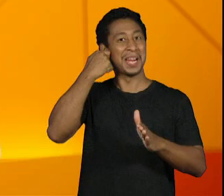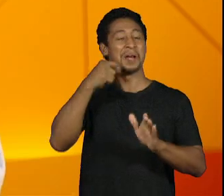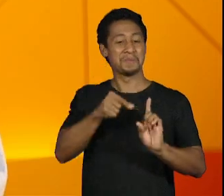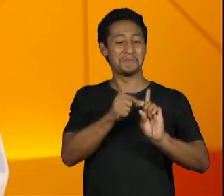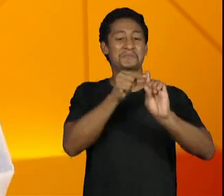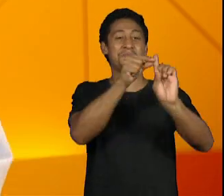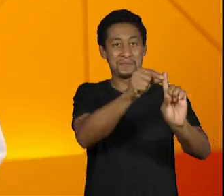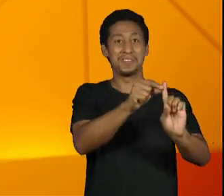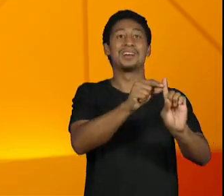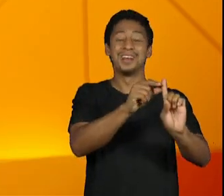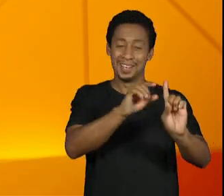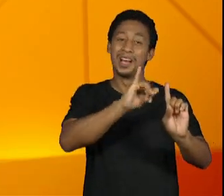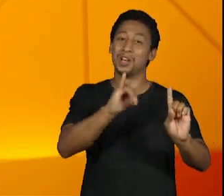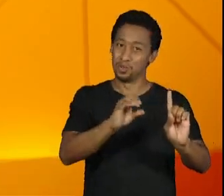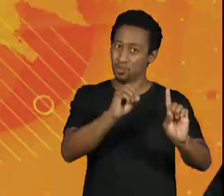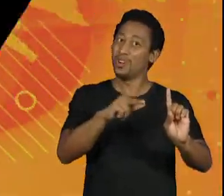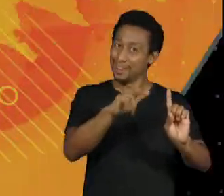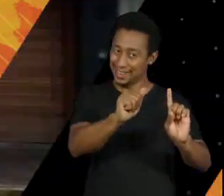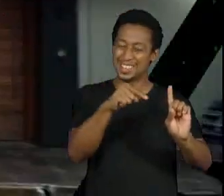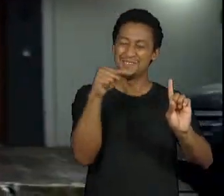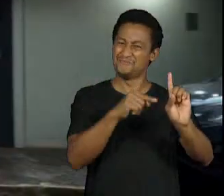a Joana que está aqui com a gente